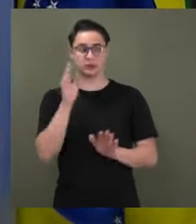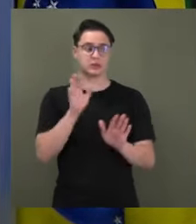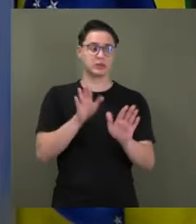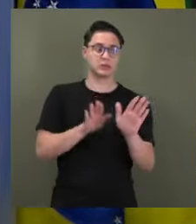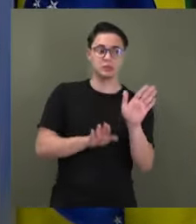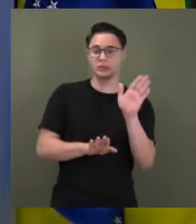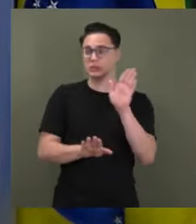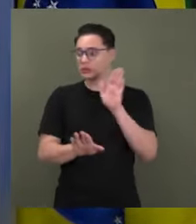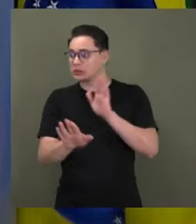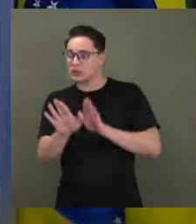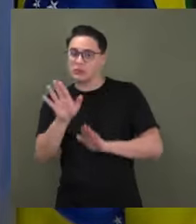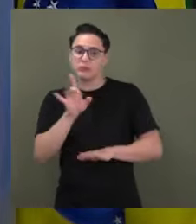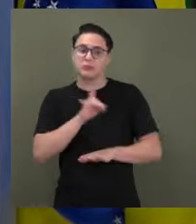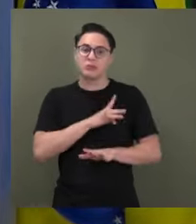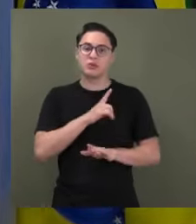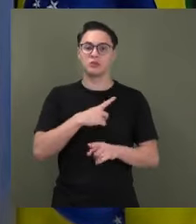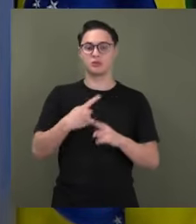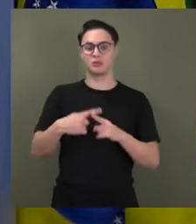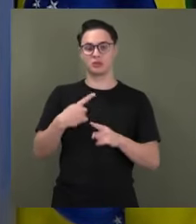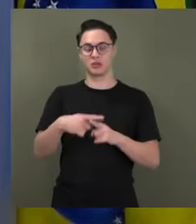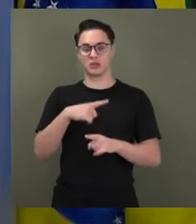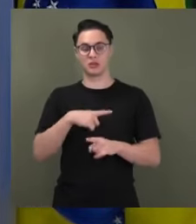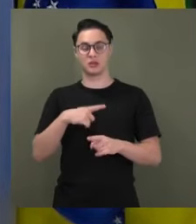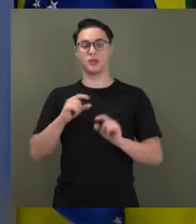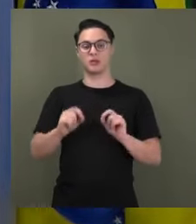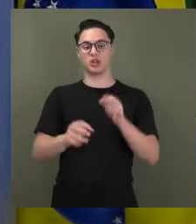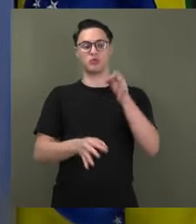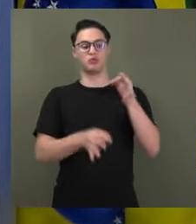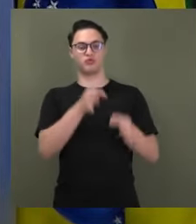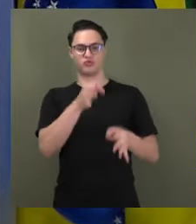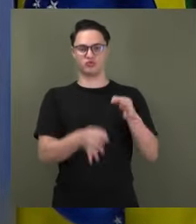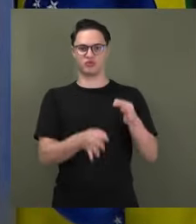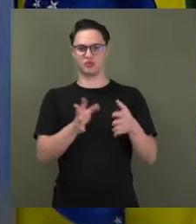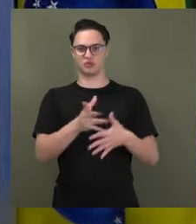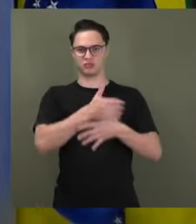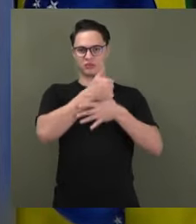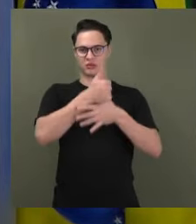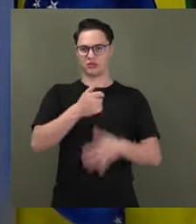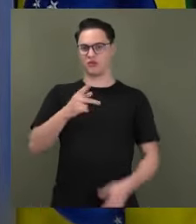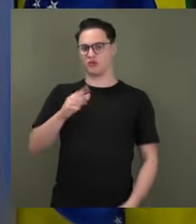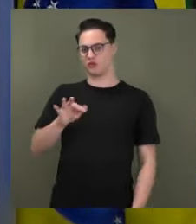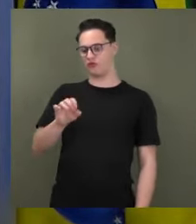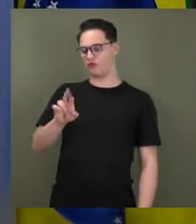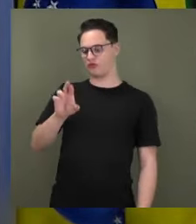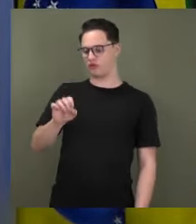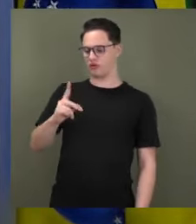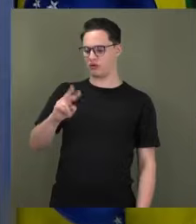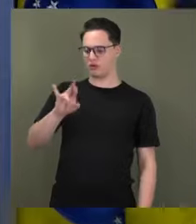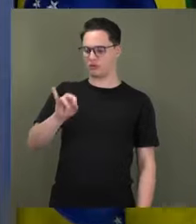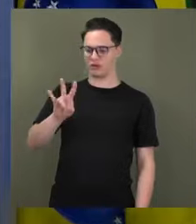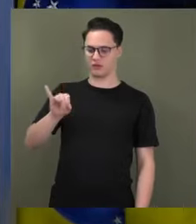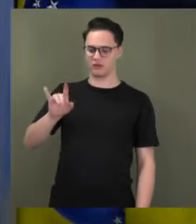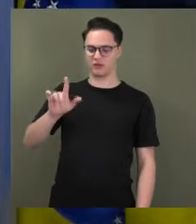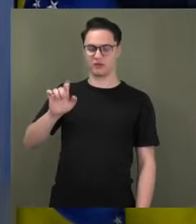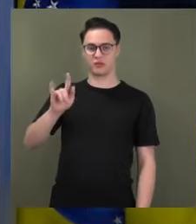porque o foro privilegiado deixa alguns colegas, sejam daqui ou lá da Câmara dos Deputados, na